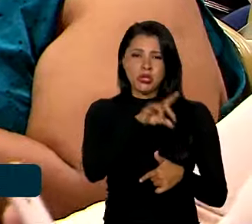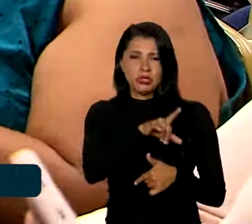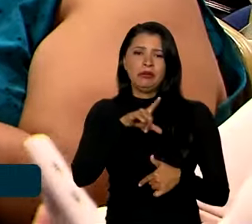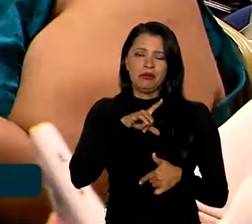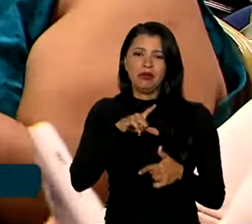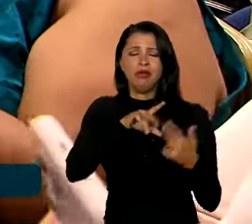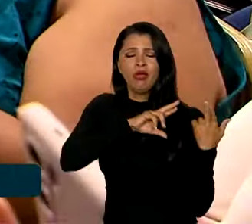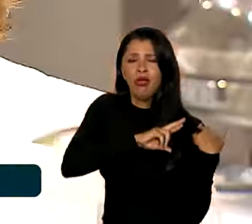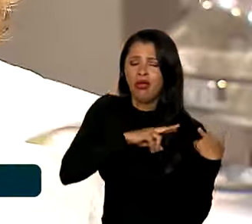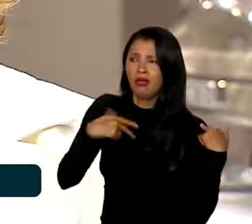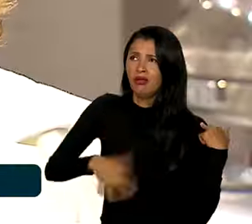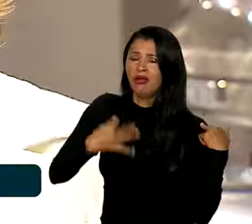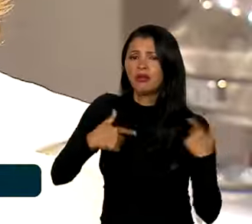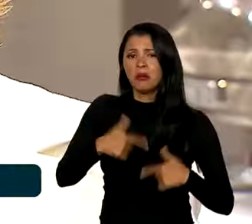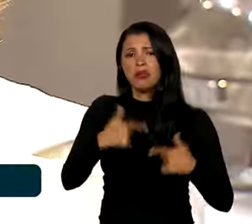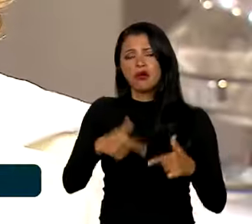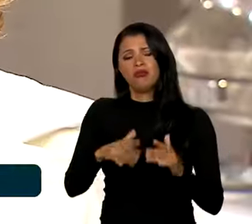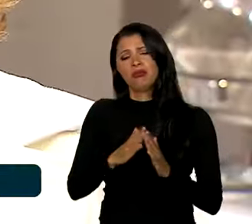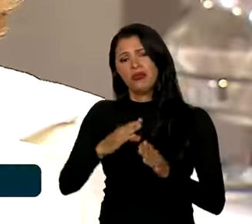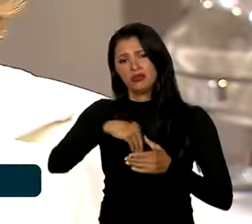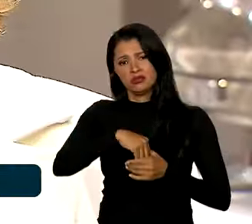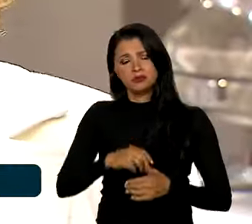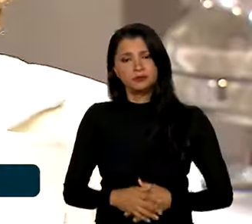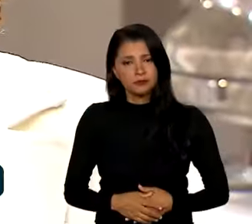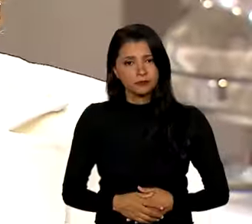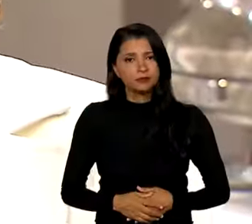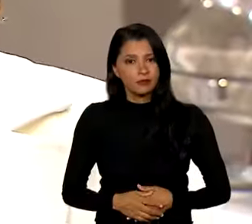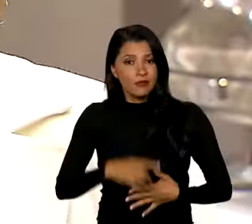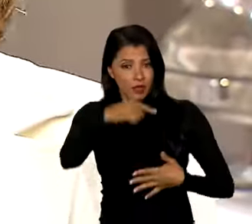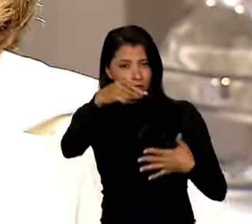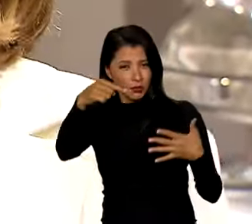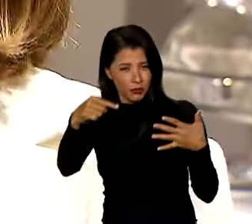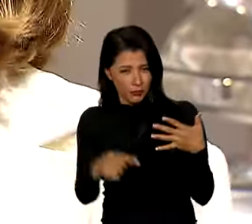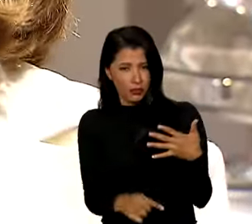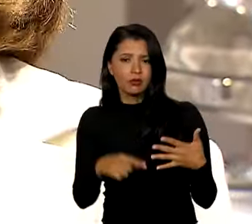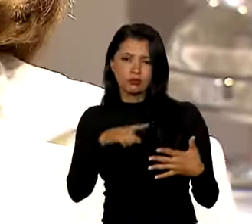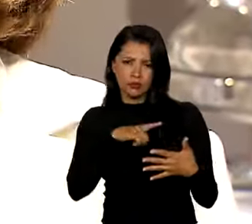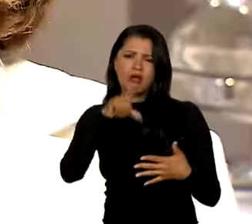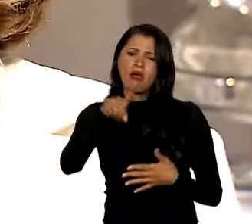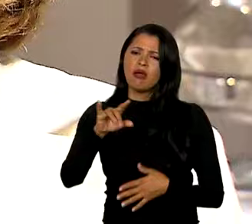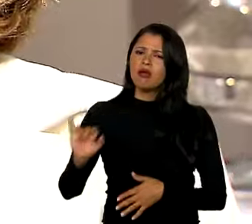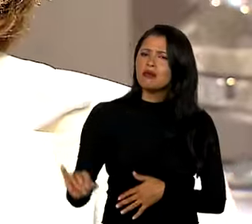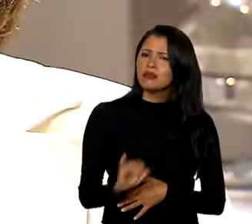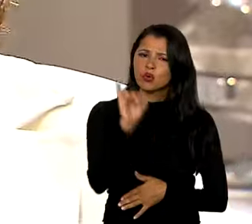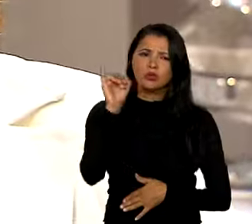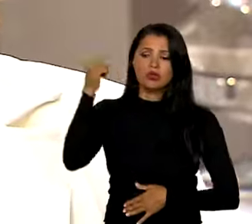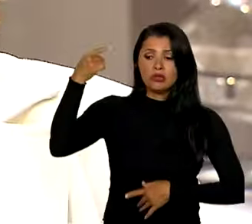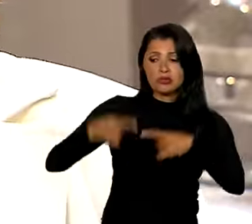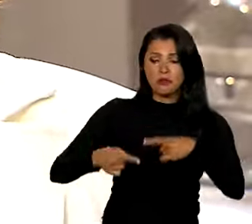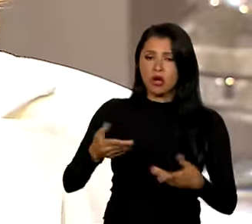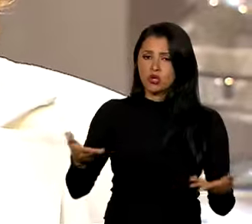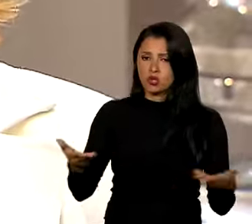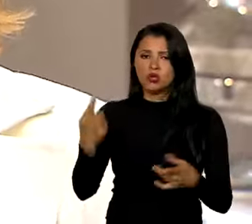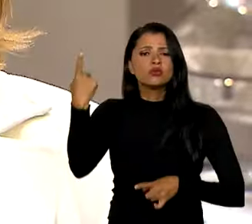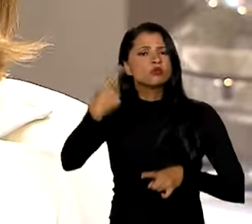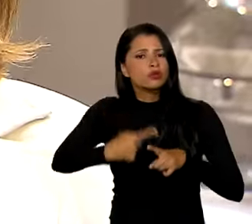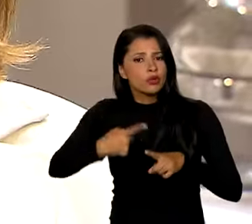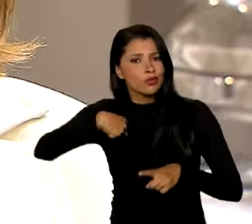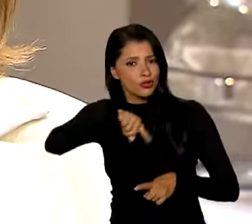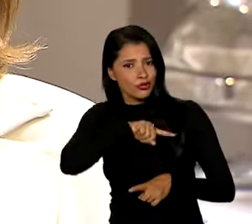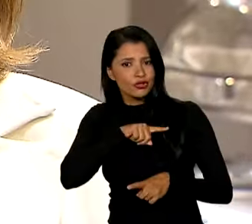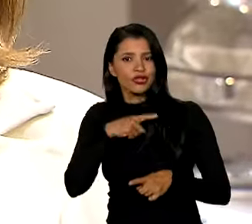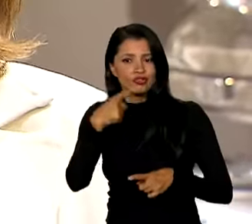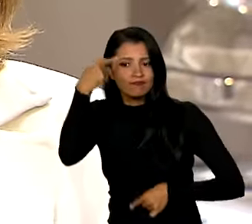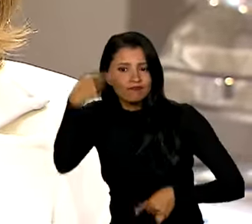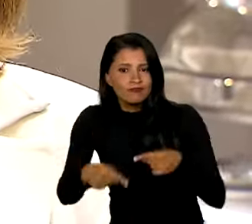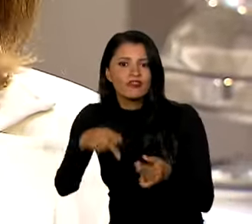sobrecarga doméstica. Todos esses elementos são fundamentais nesse debate. É porque o que nós queremos